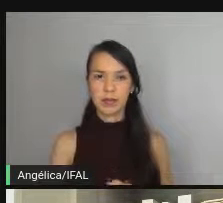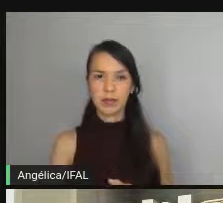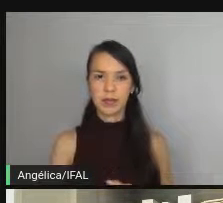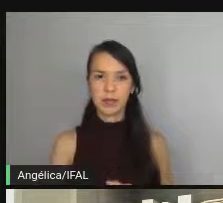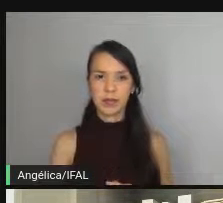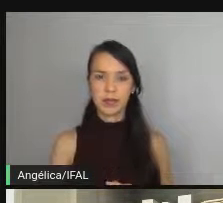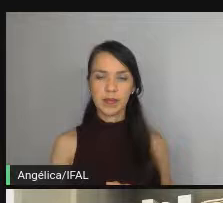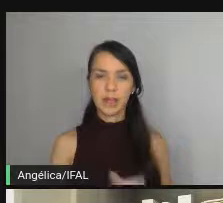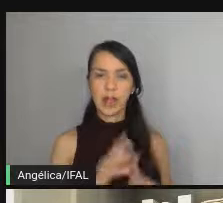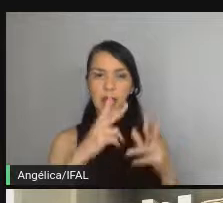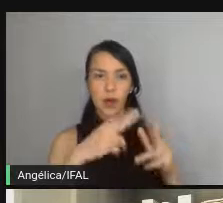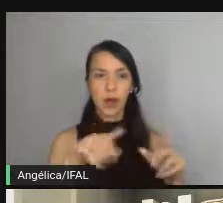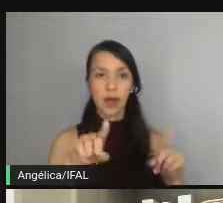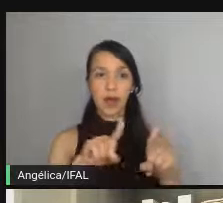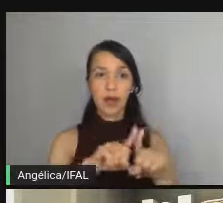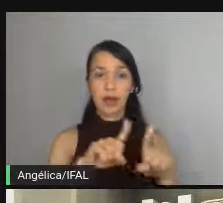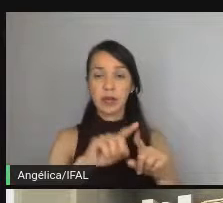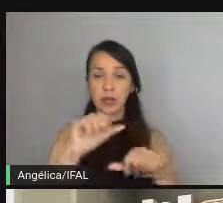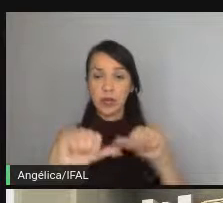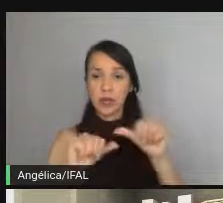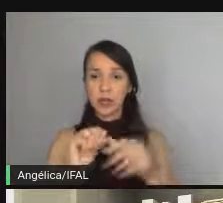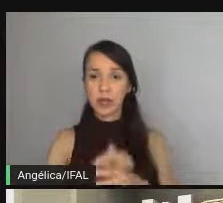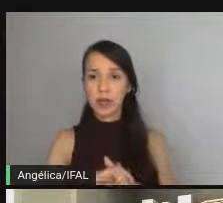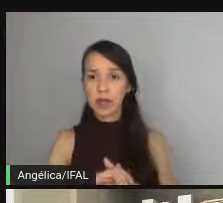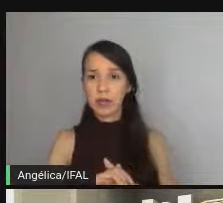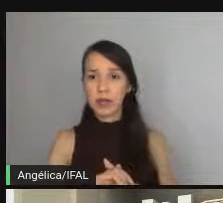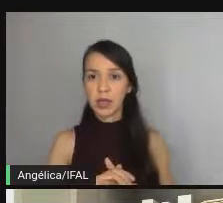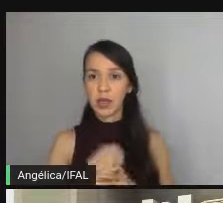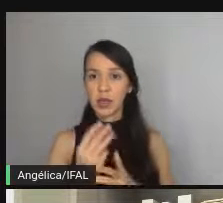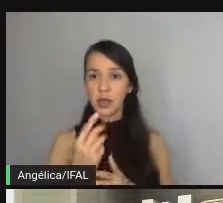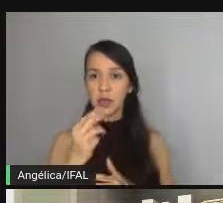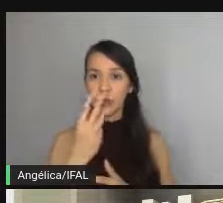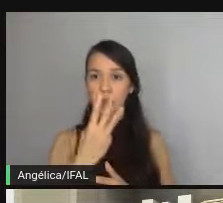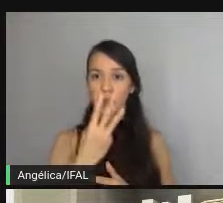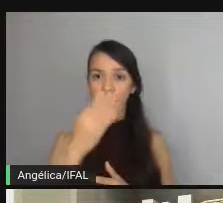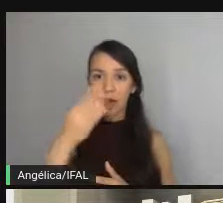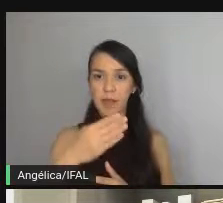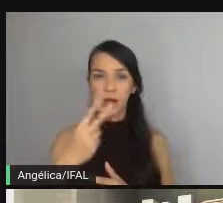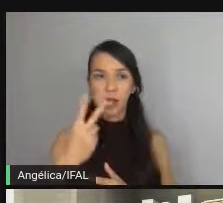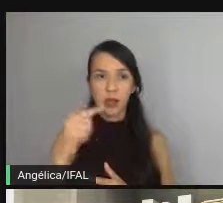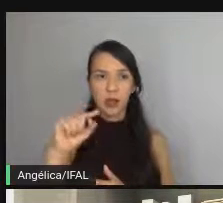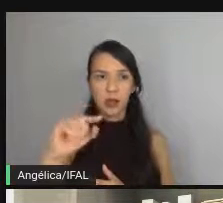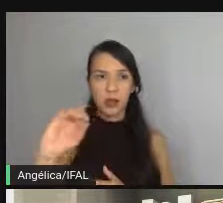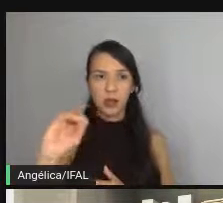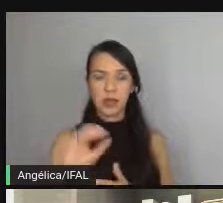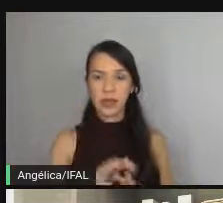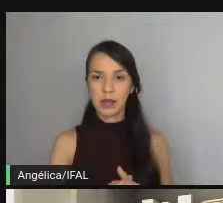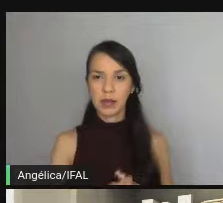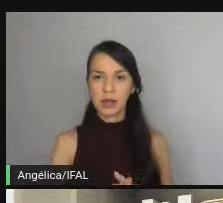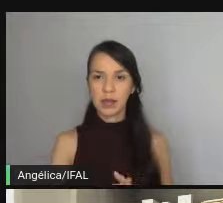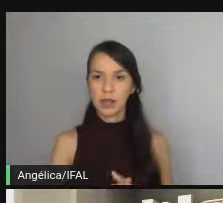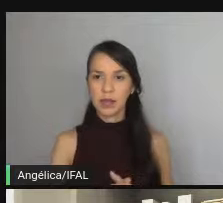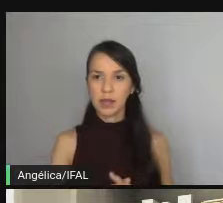uma coisa só que agora eu vou botar esse aqui e o 2.0 então vai ser perfeito perfeito